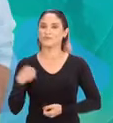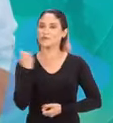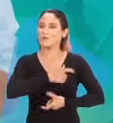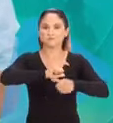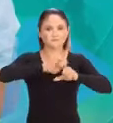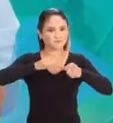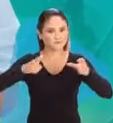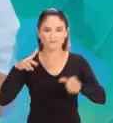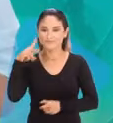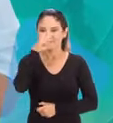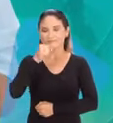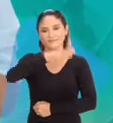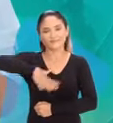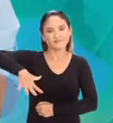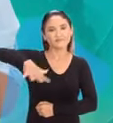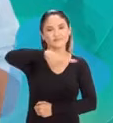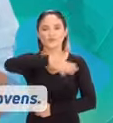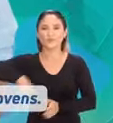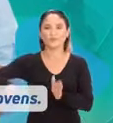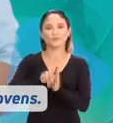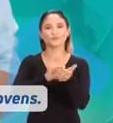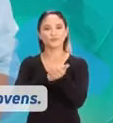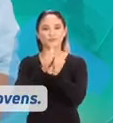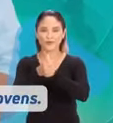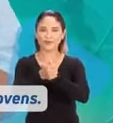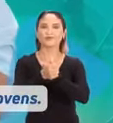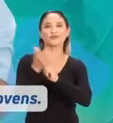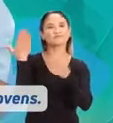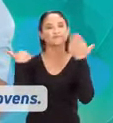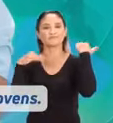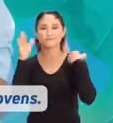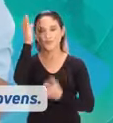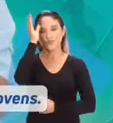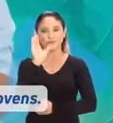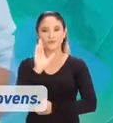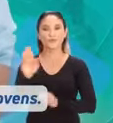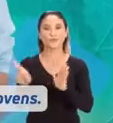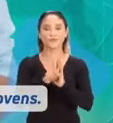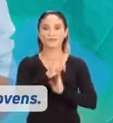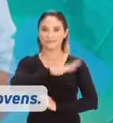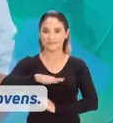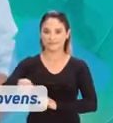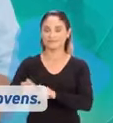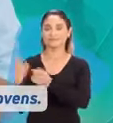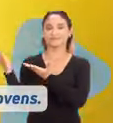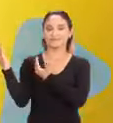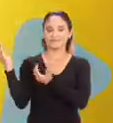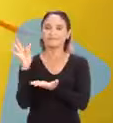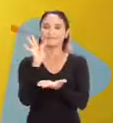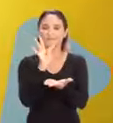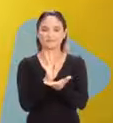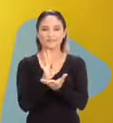Vamos ampliar e fortalecer os espaços destinados aos esportes, ao lazer e à cultura para as nossas crianças e jovens.